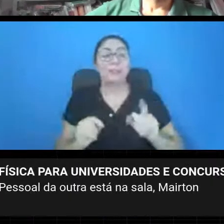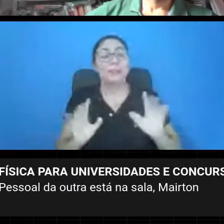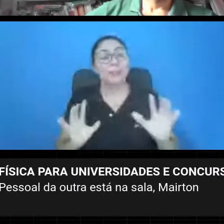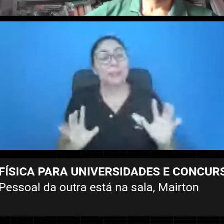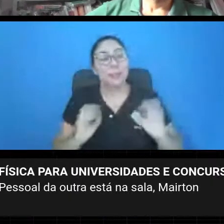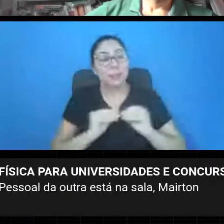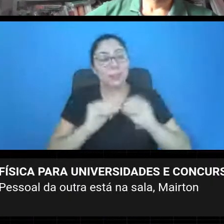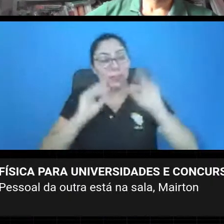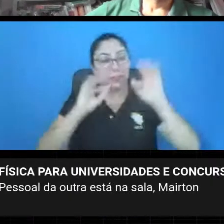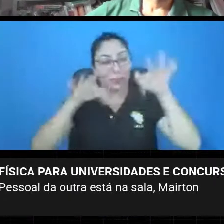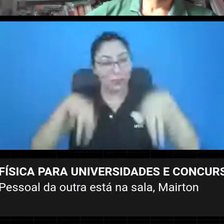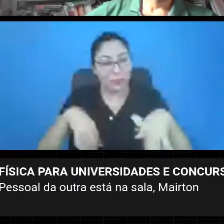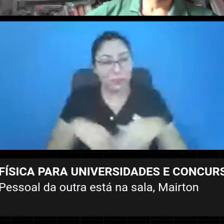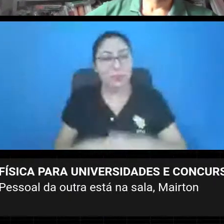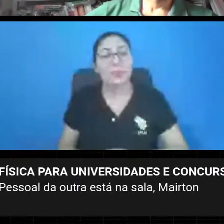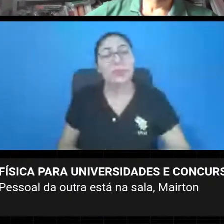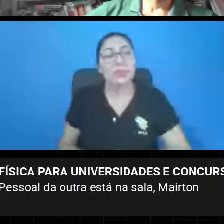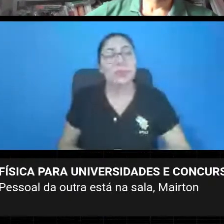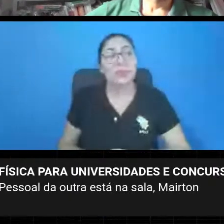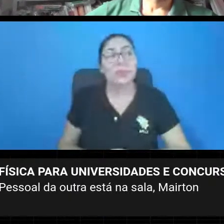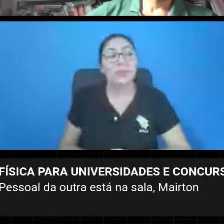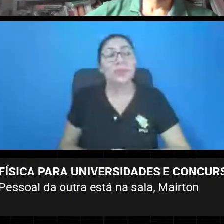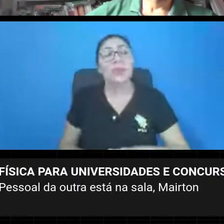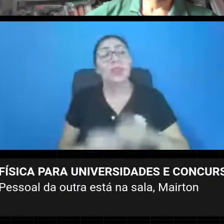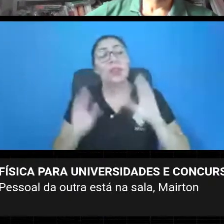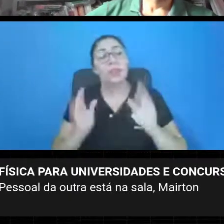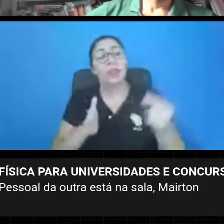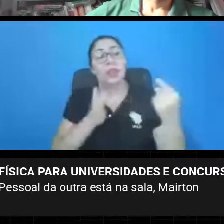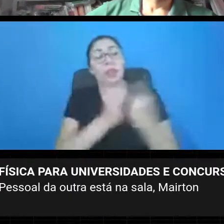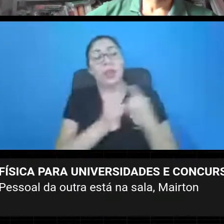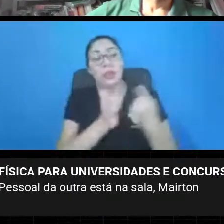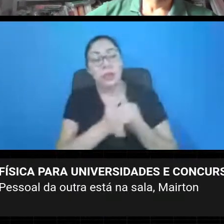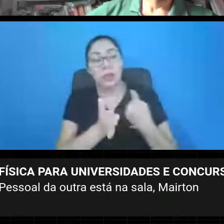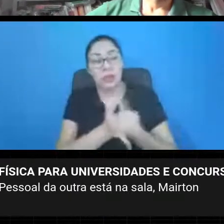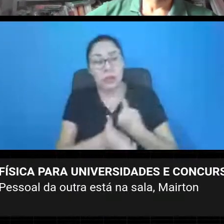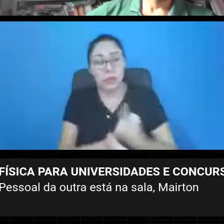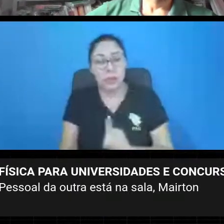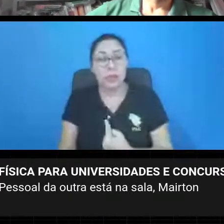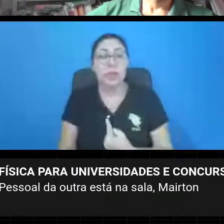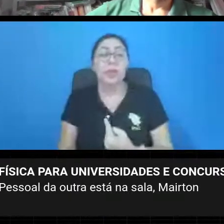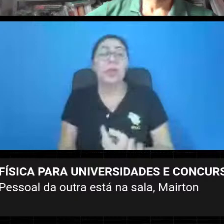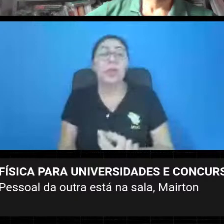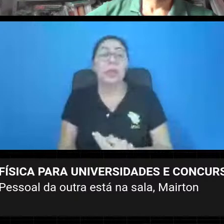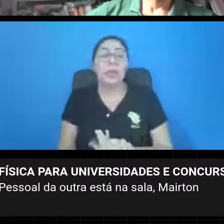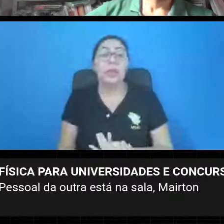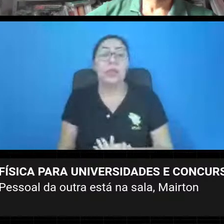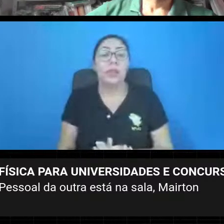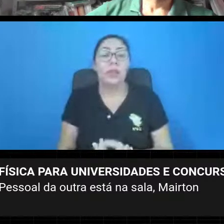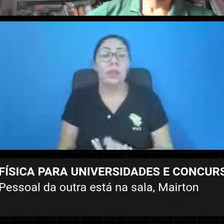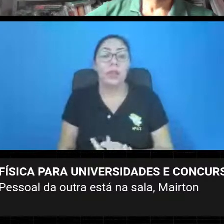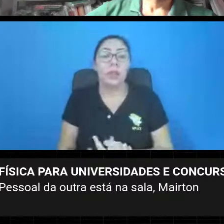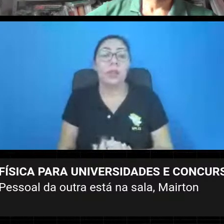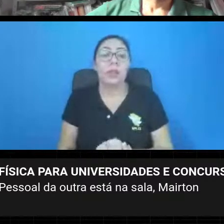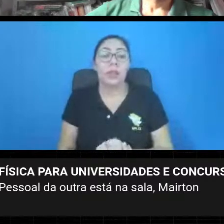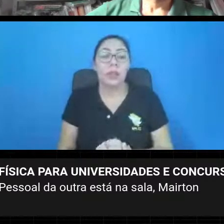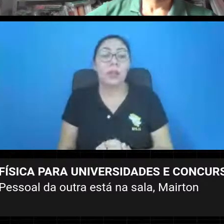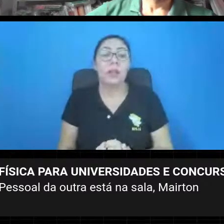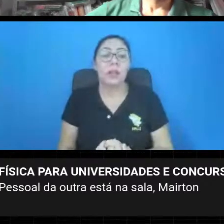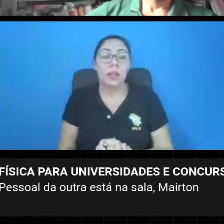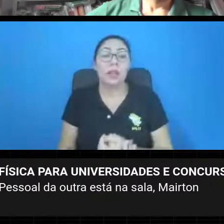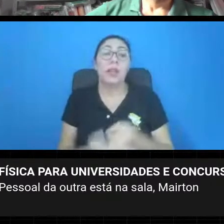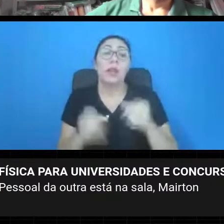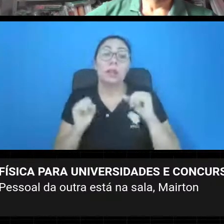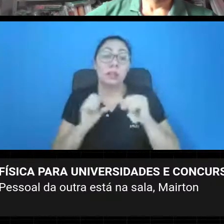perguntas aqui, quem tiver interesse em perguntar alguma coisa a mais, pode mandar e-mail através do Maírton, que